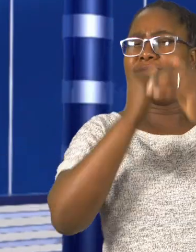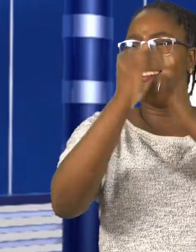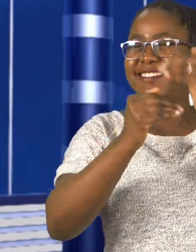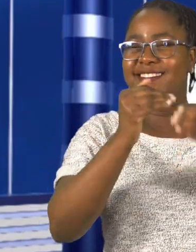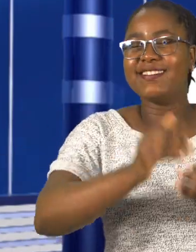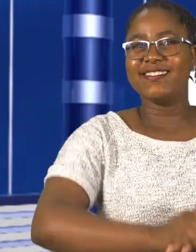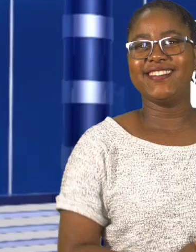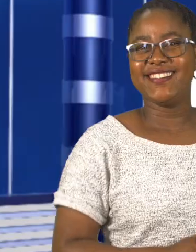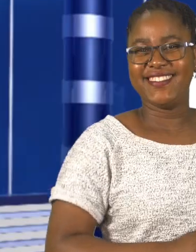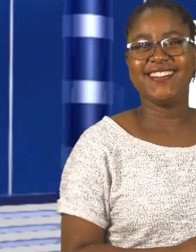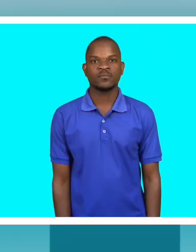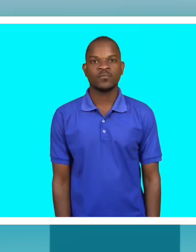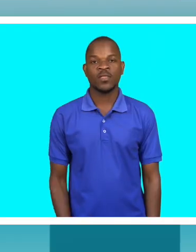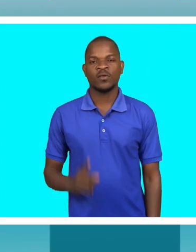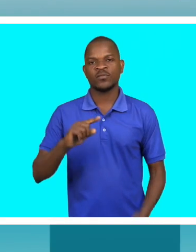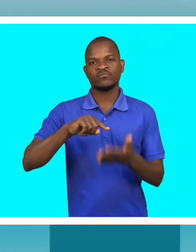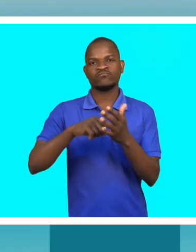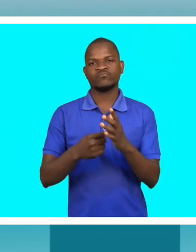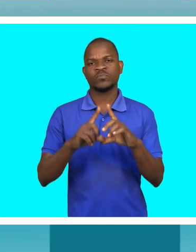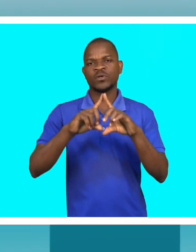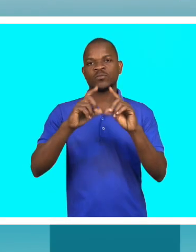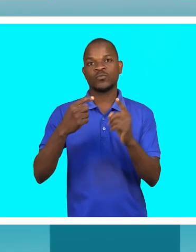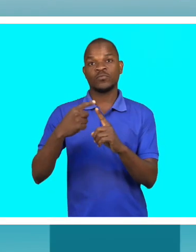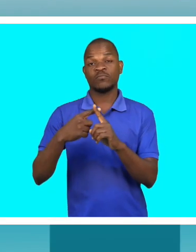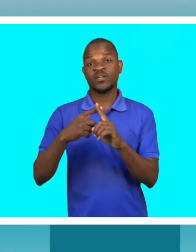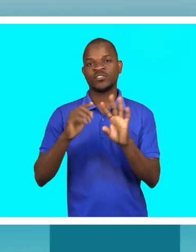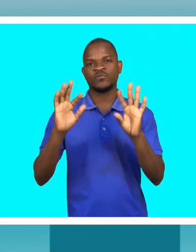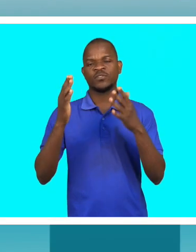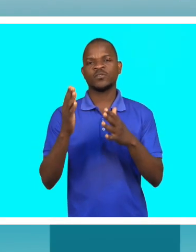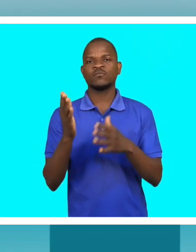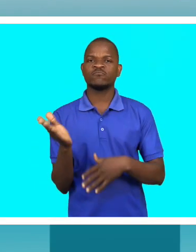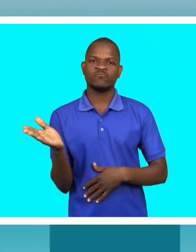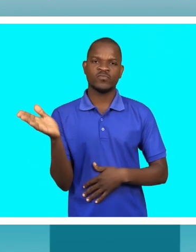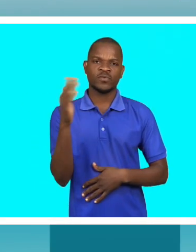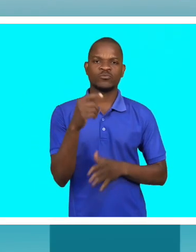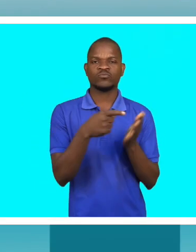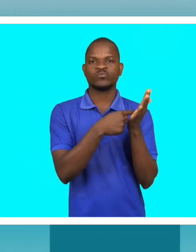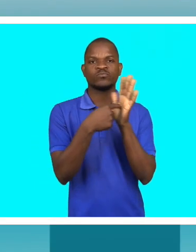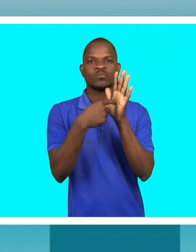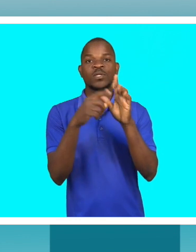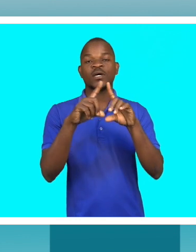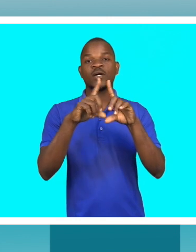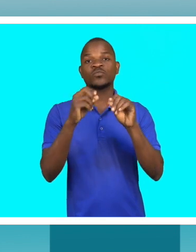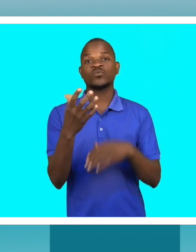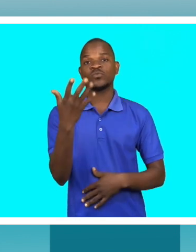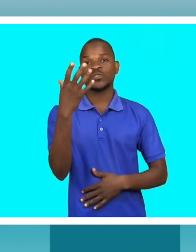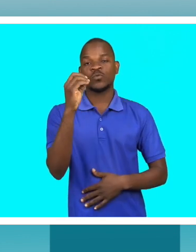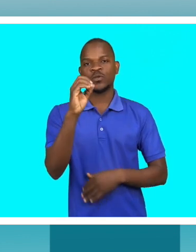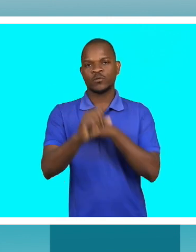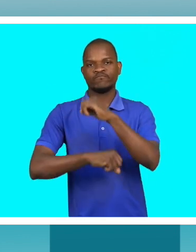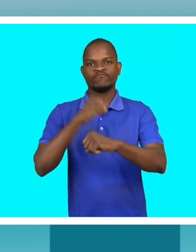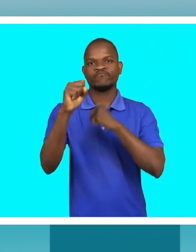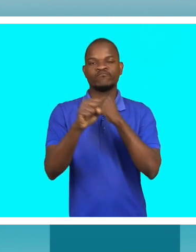do desenvolvimento desta cidade nesta edição do Mais Vida vamos lhe trazer aquilo que são os 50 anos do